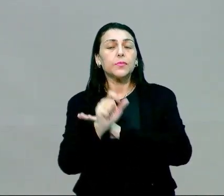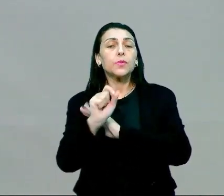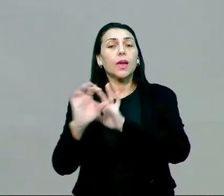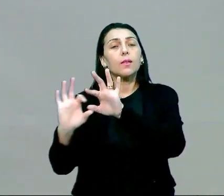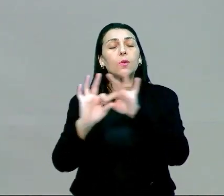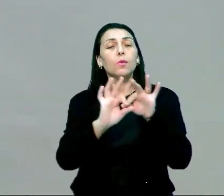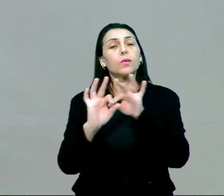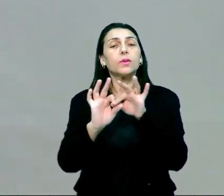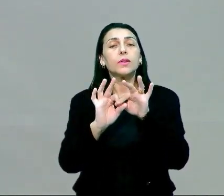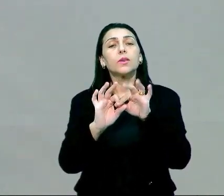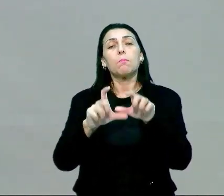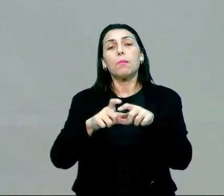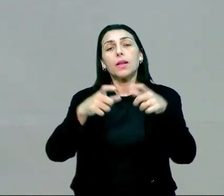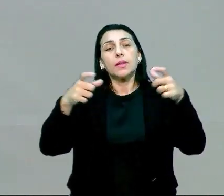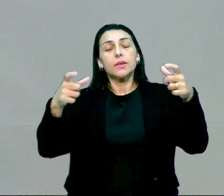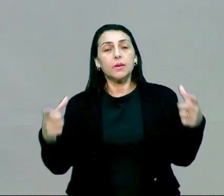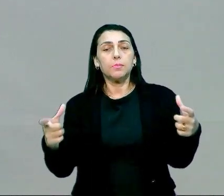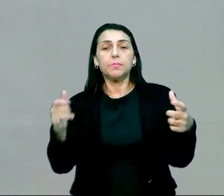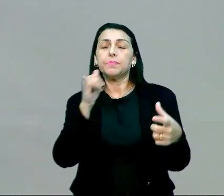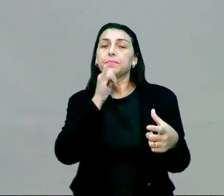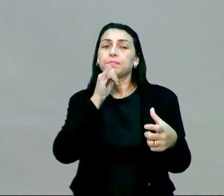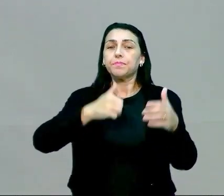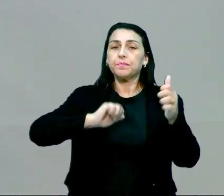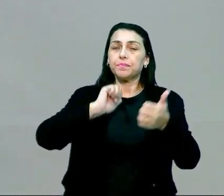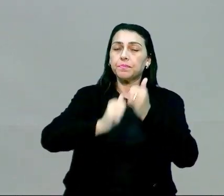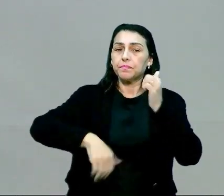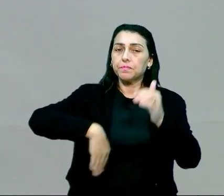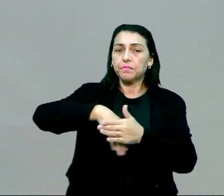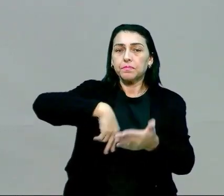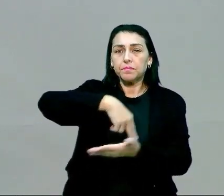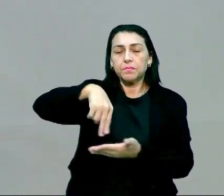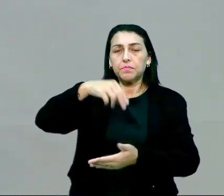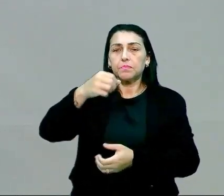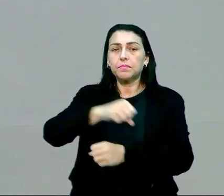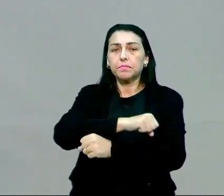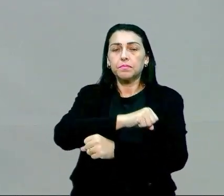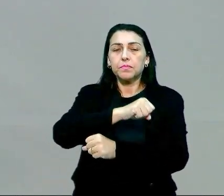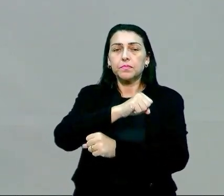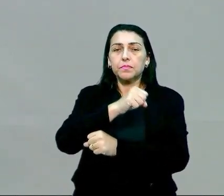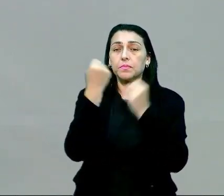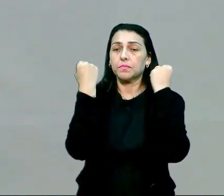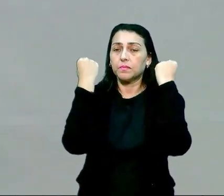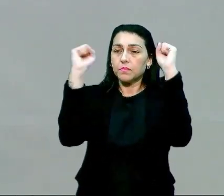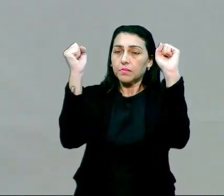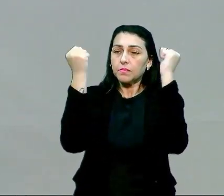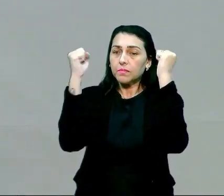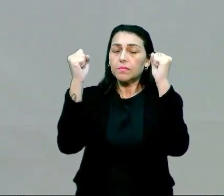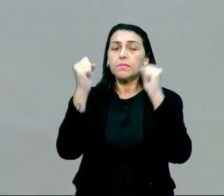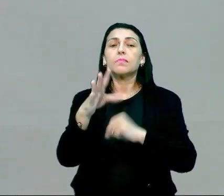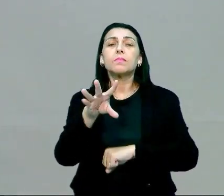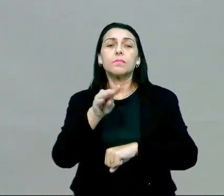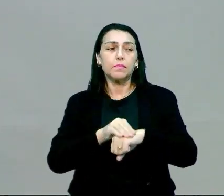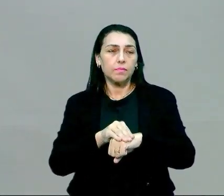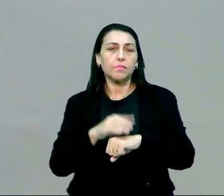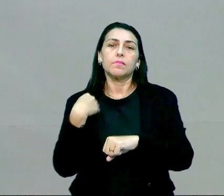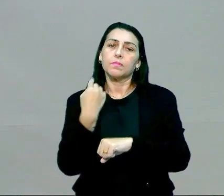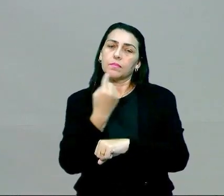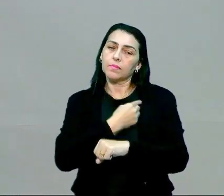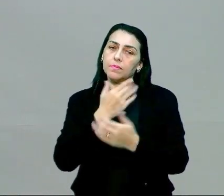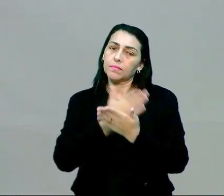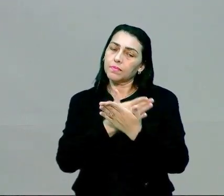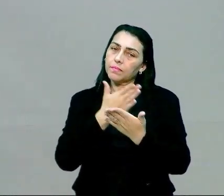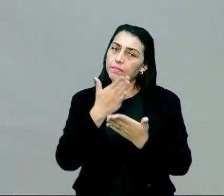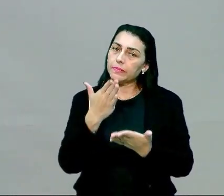contexto um pouco mais amplo, como esporte, como dança, como ginástica. E esse conhecimento a gente vai